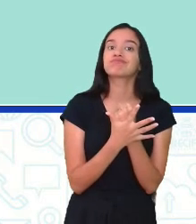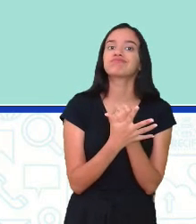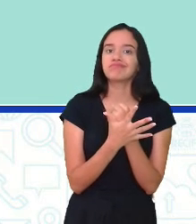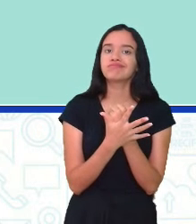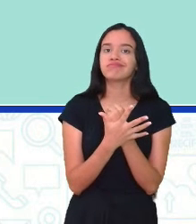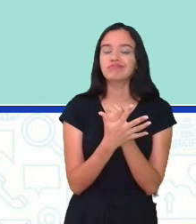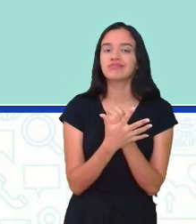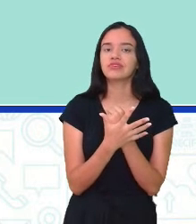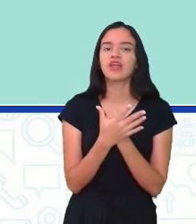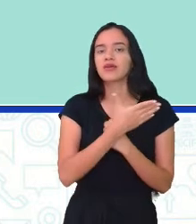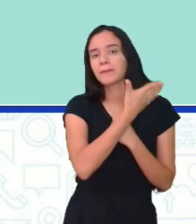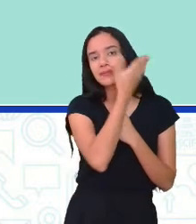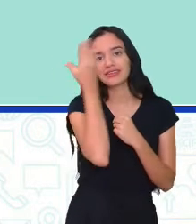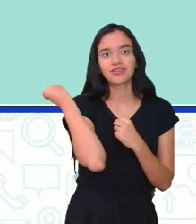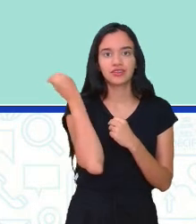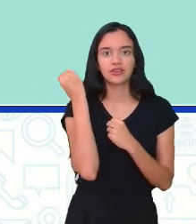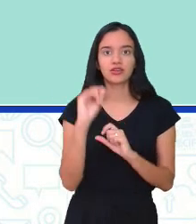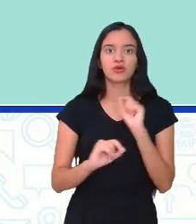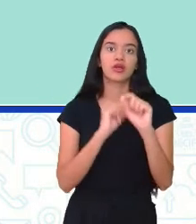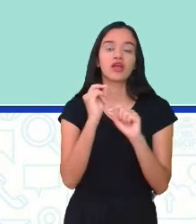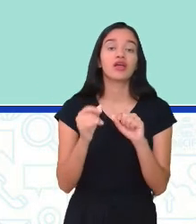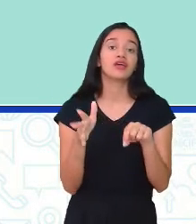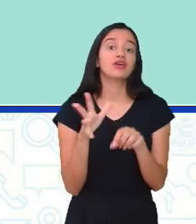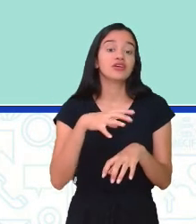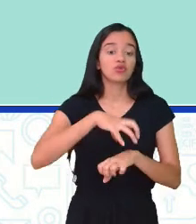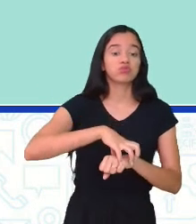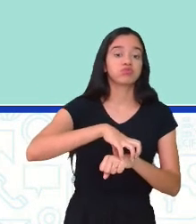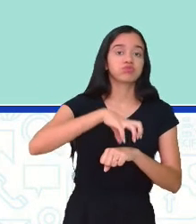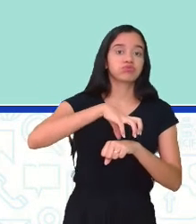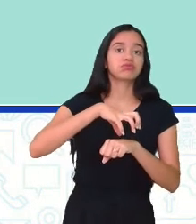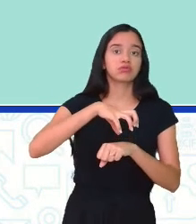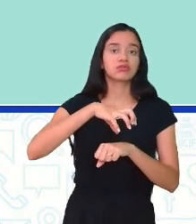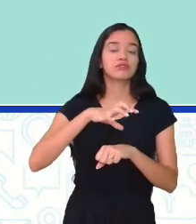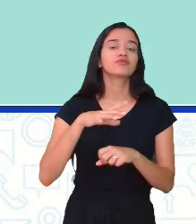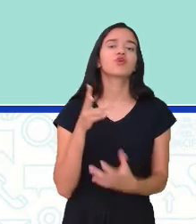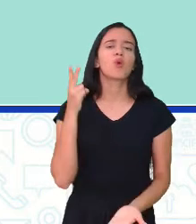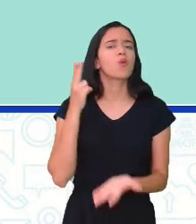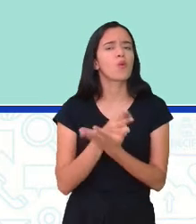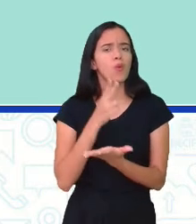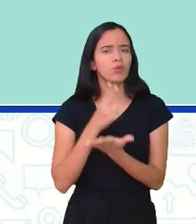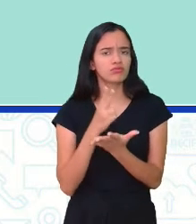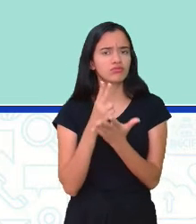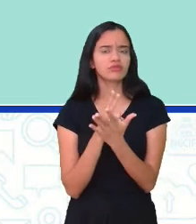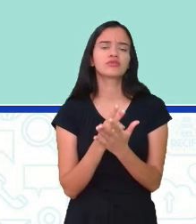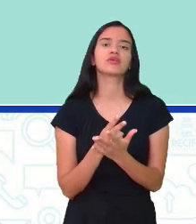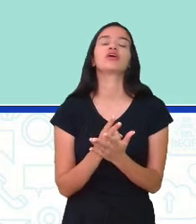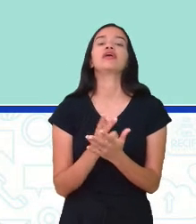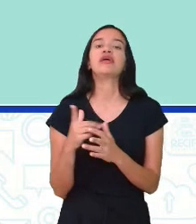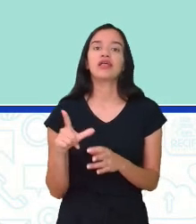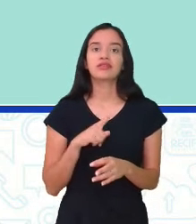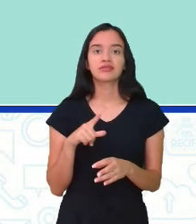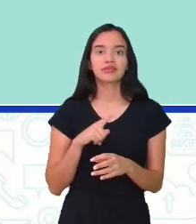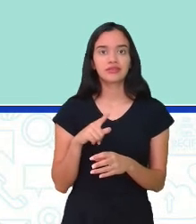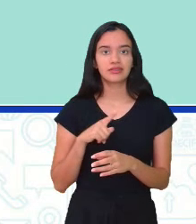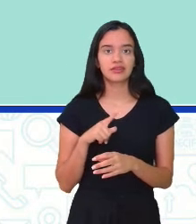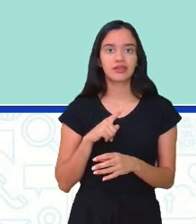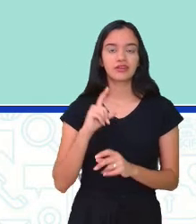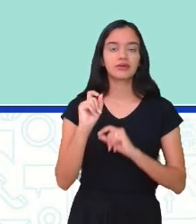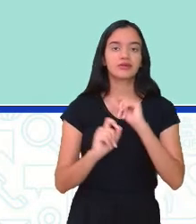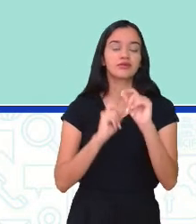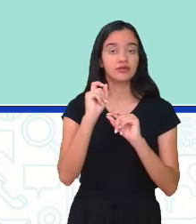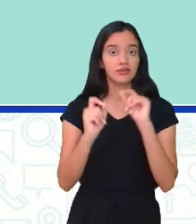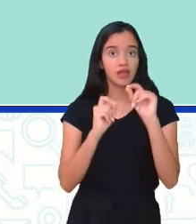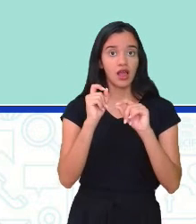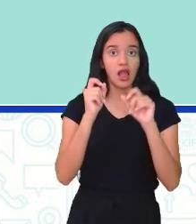-19. Esquecendo que as outras infecções também continuam, né? Então, a gente tem que já ligar o